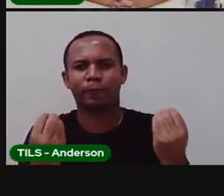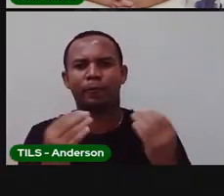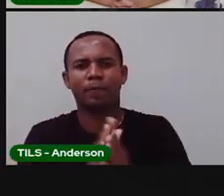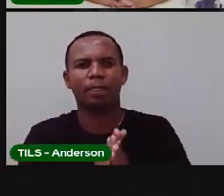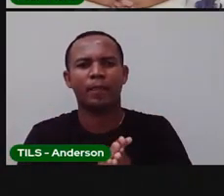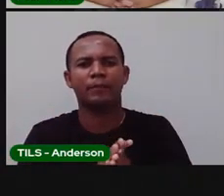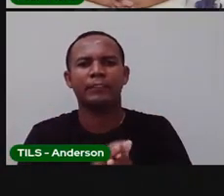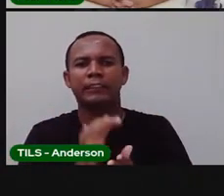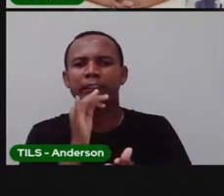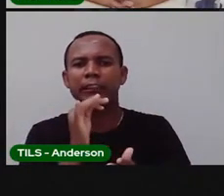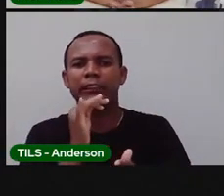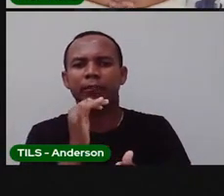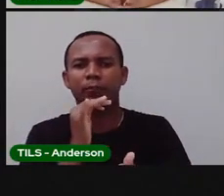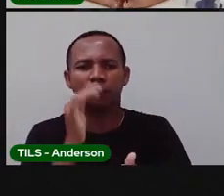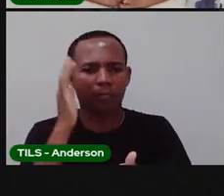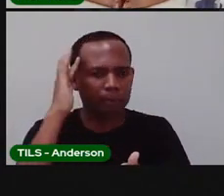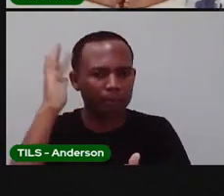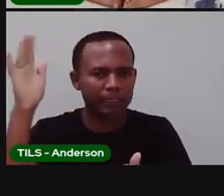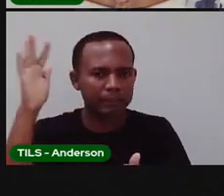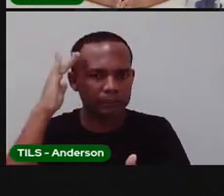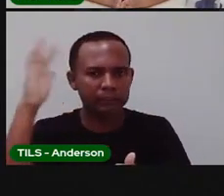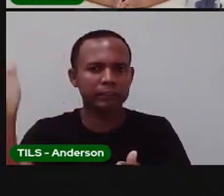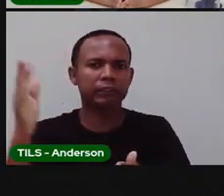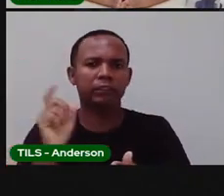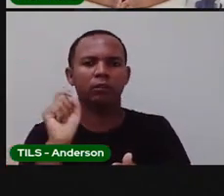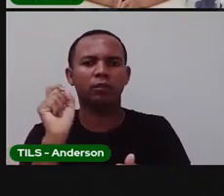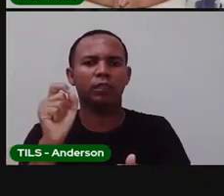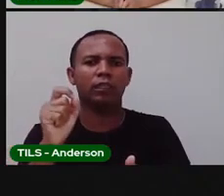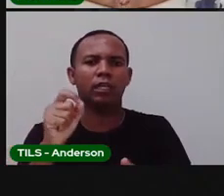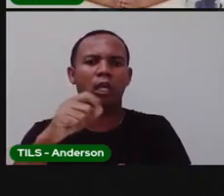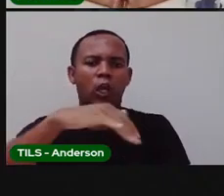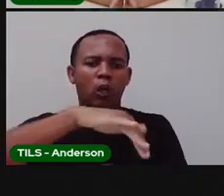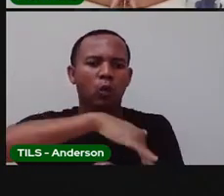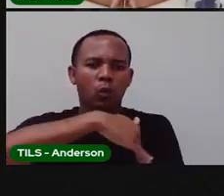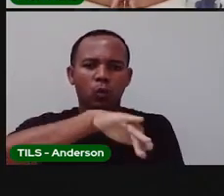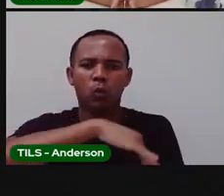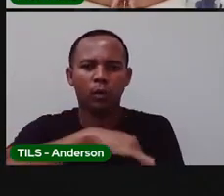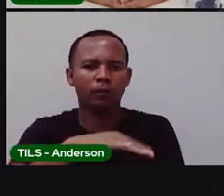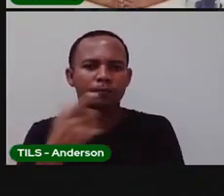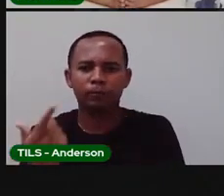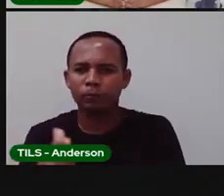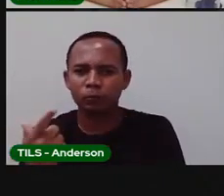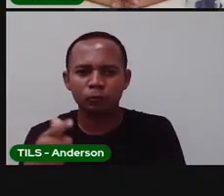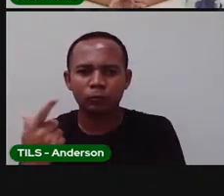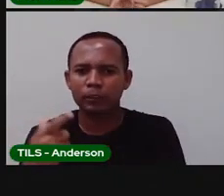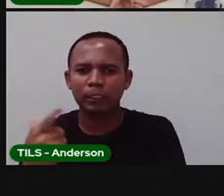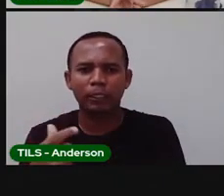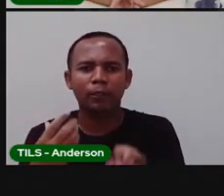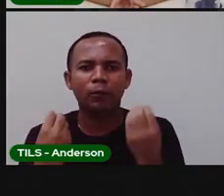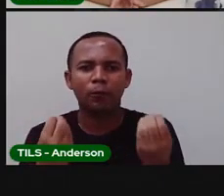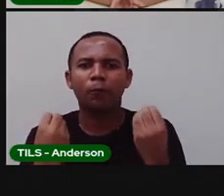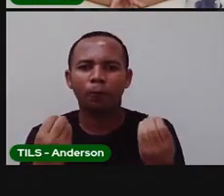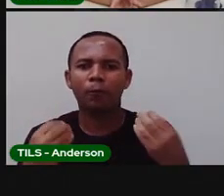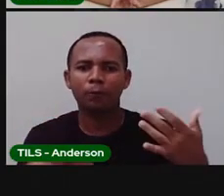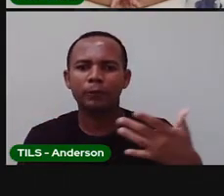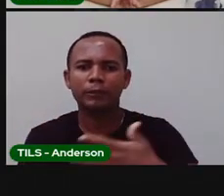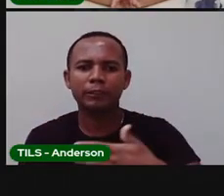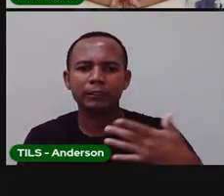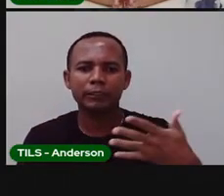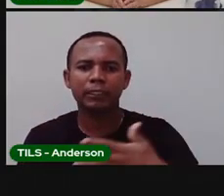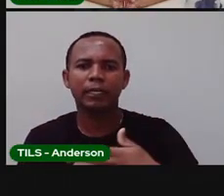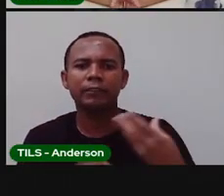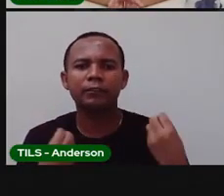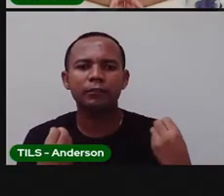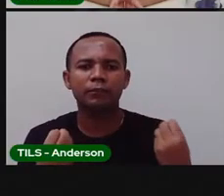saneamento básico, se esse esgoto todo fosse jogado, né, nas ruas, se não existisse essa...